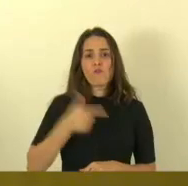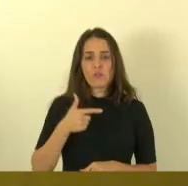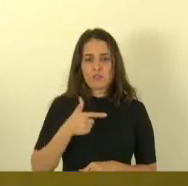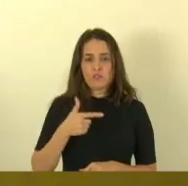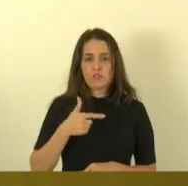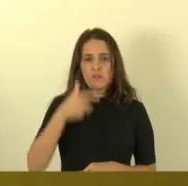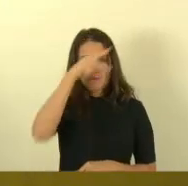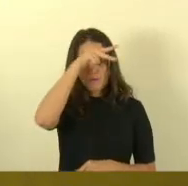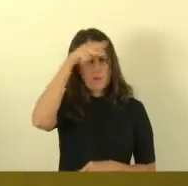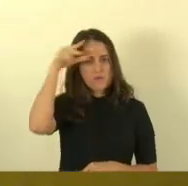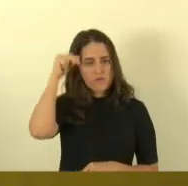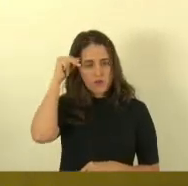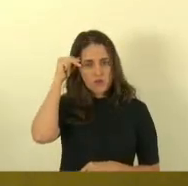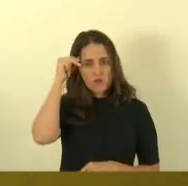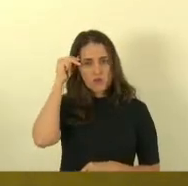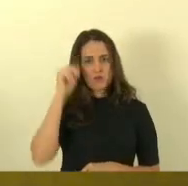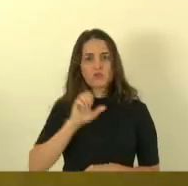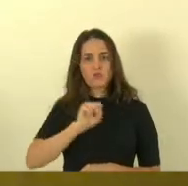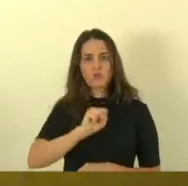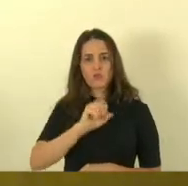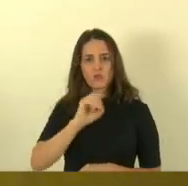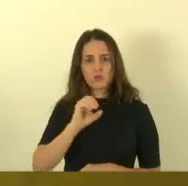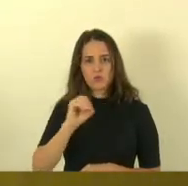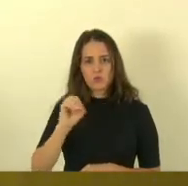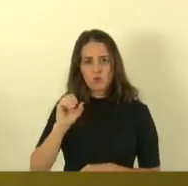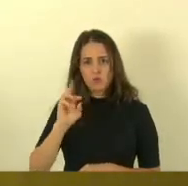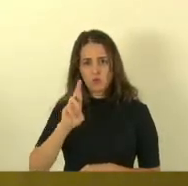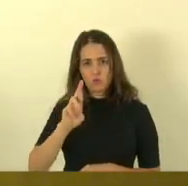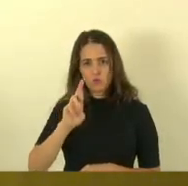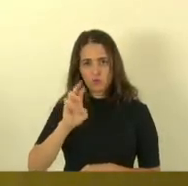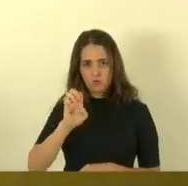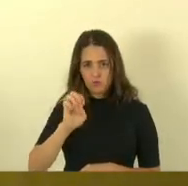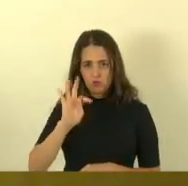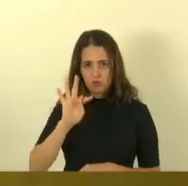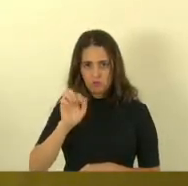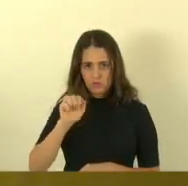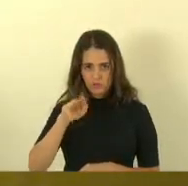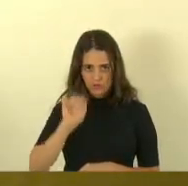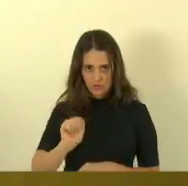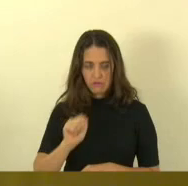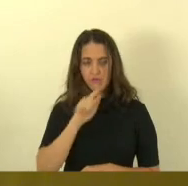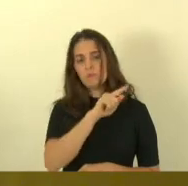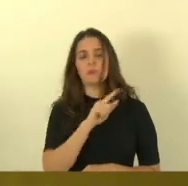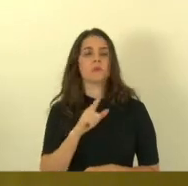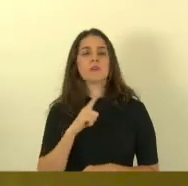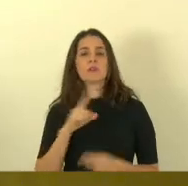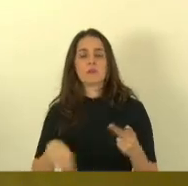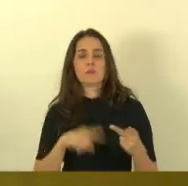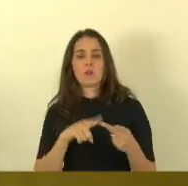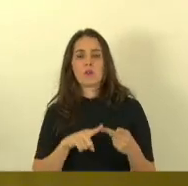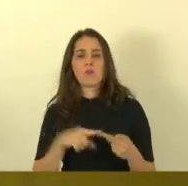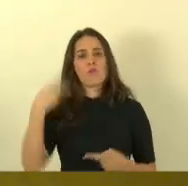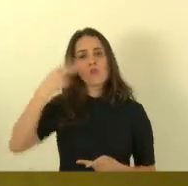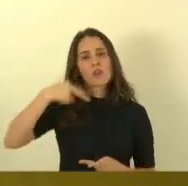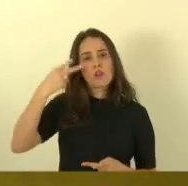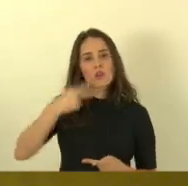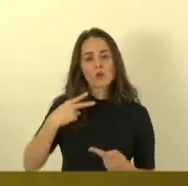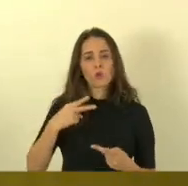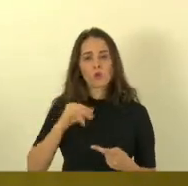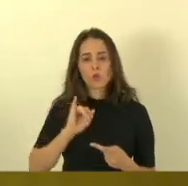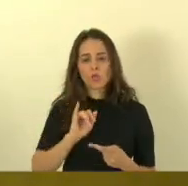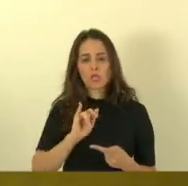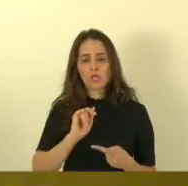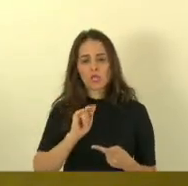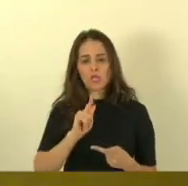Soretama, Fernando Camilete, o presidente da Câmara, João Paulo, os vereadores Igor e Paulo Sérgio, e